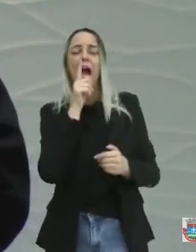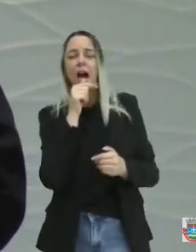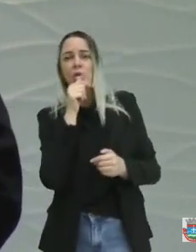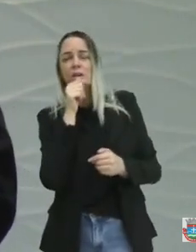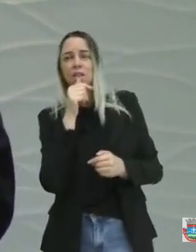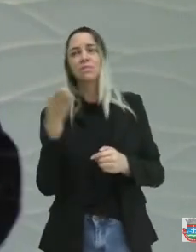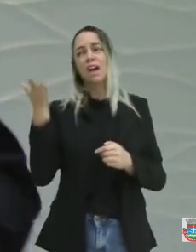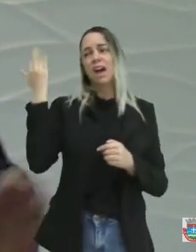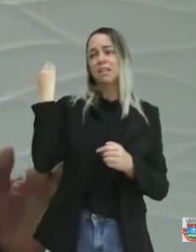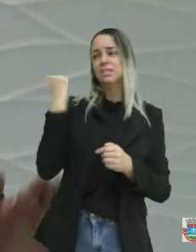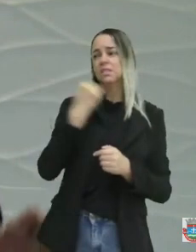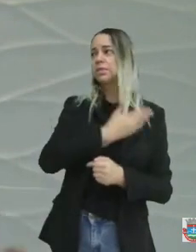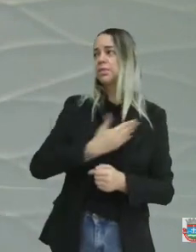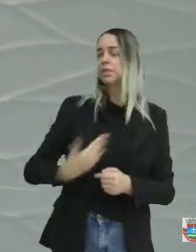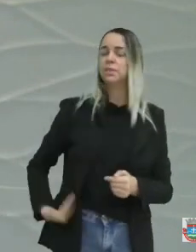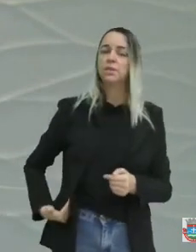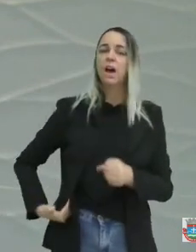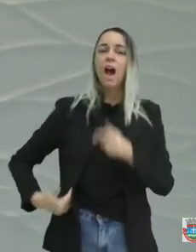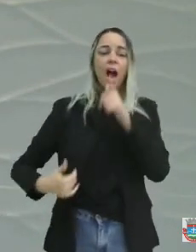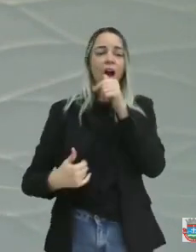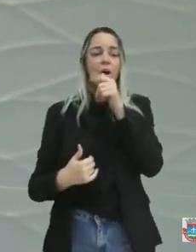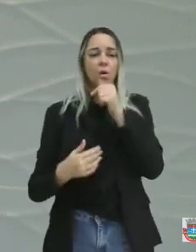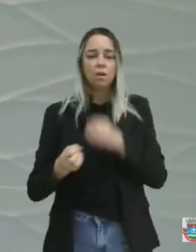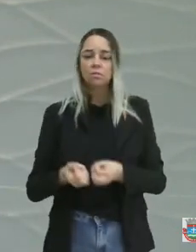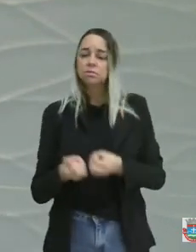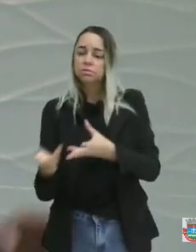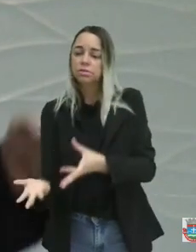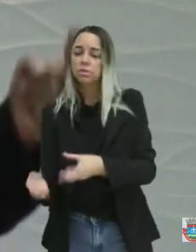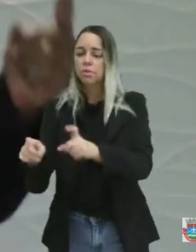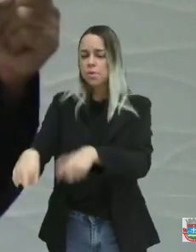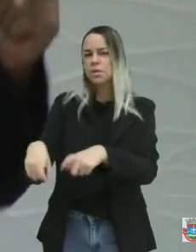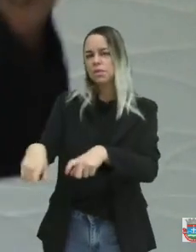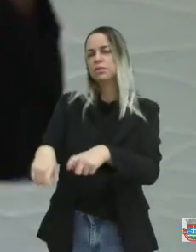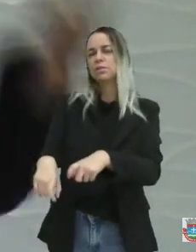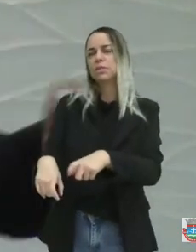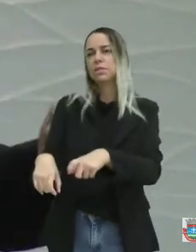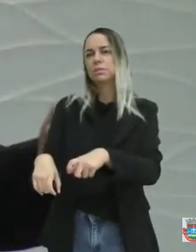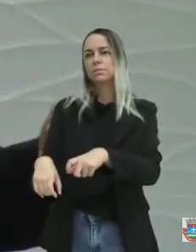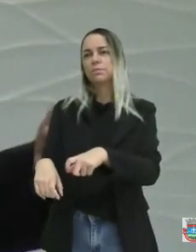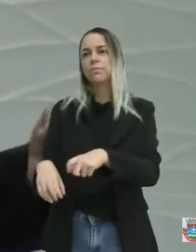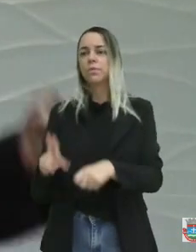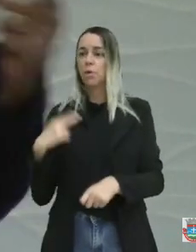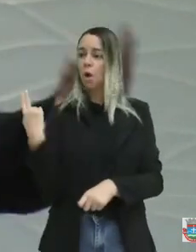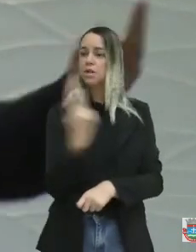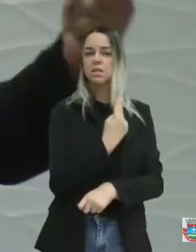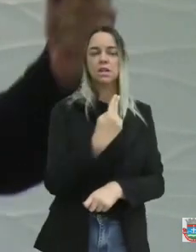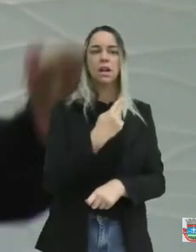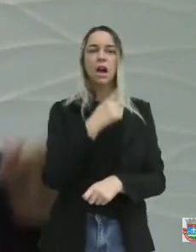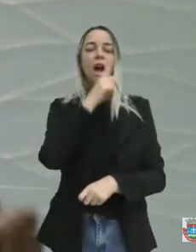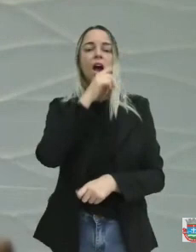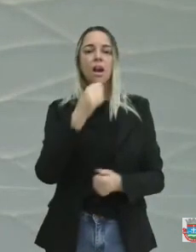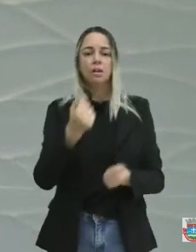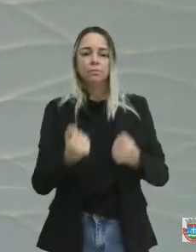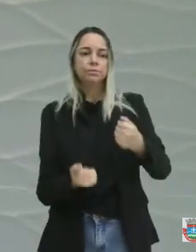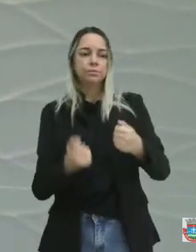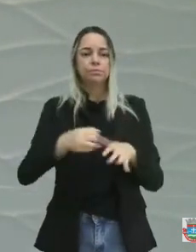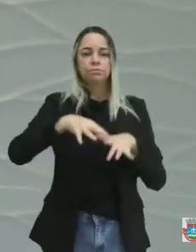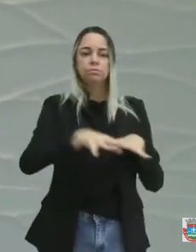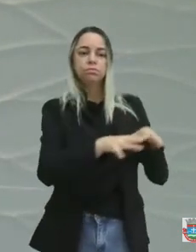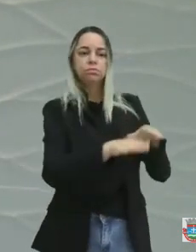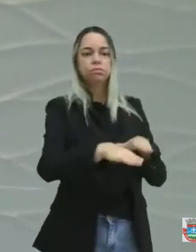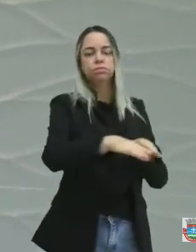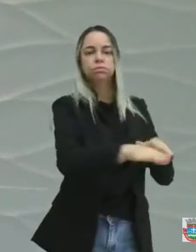anterior não se colocava água na zona rural. Nós se fazíamos até carreata para colocar água para o povo da zona rural.